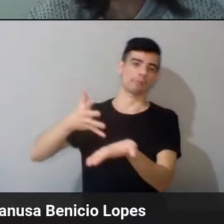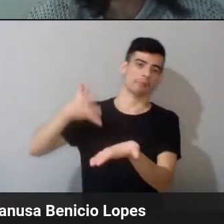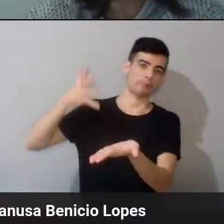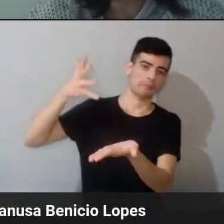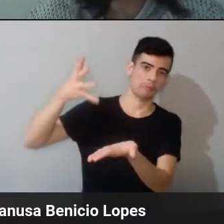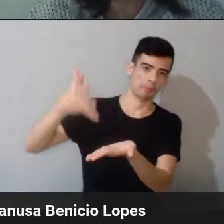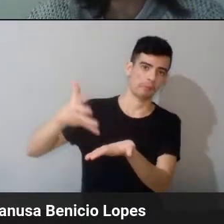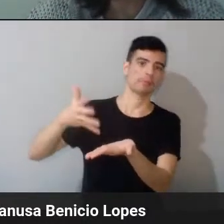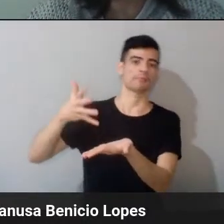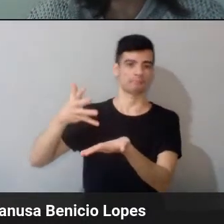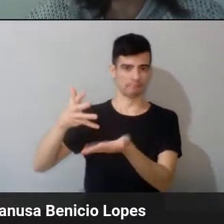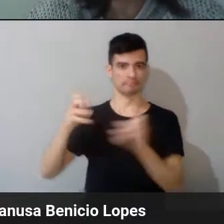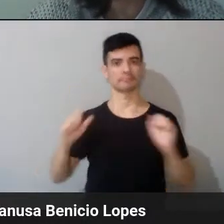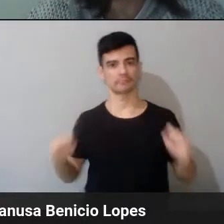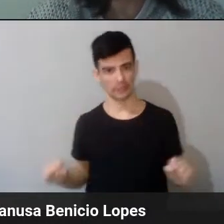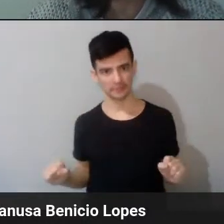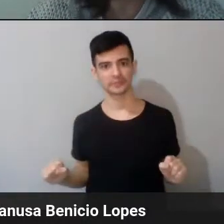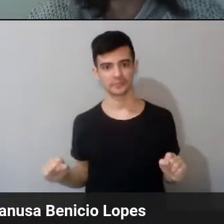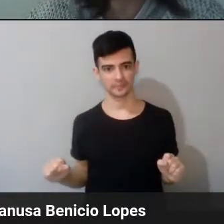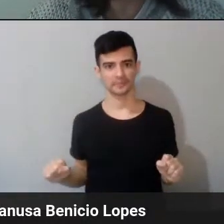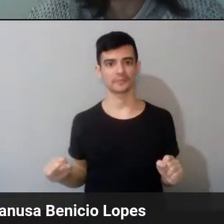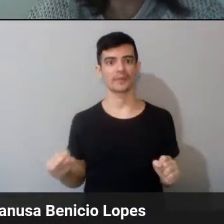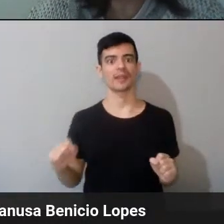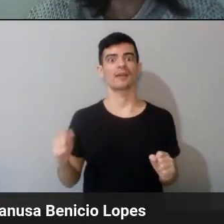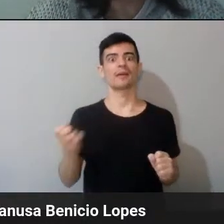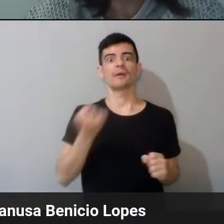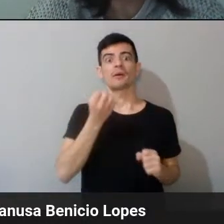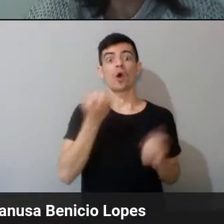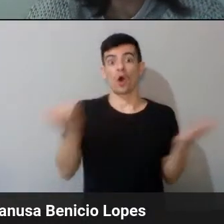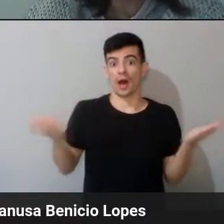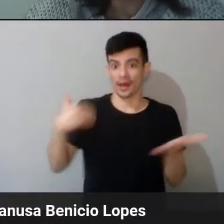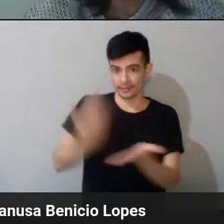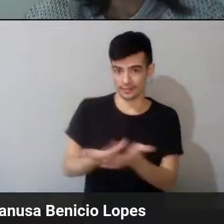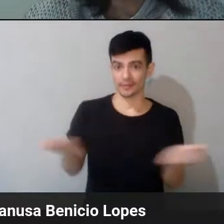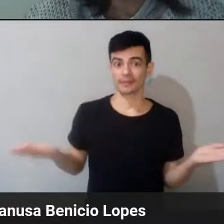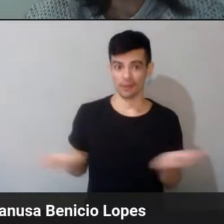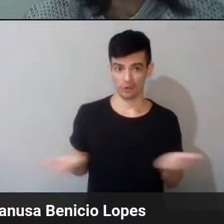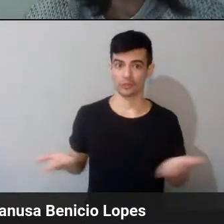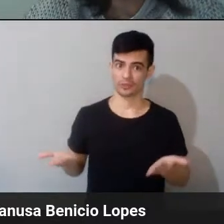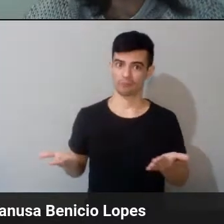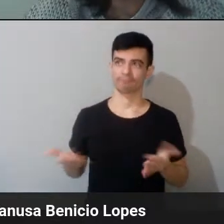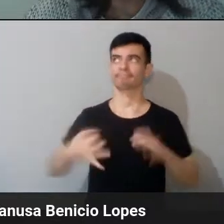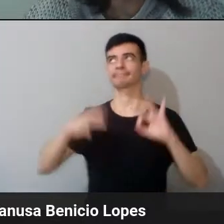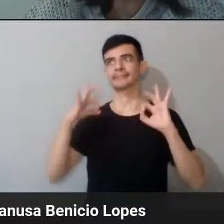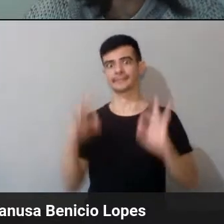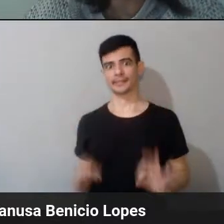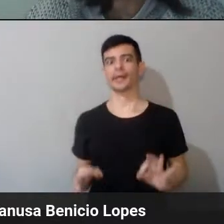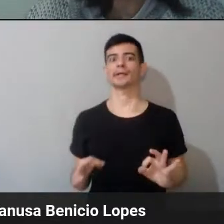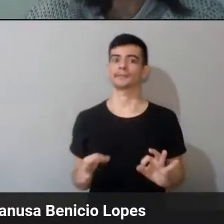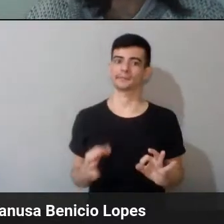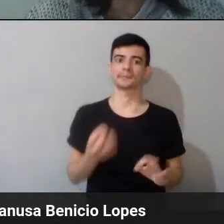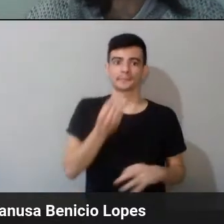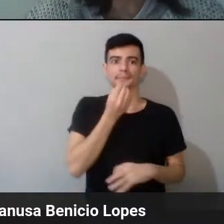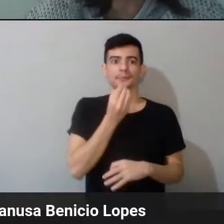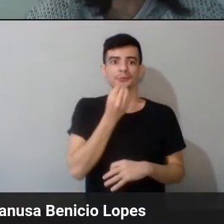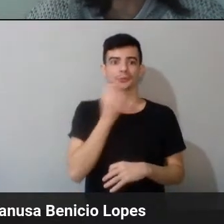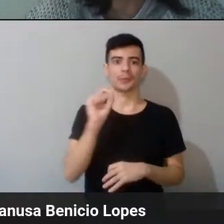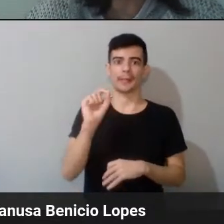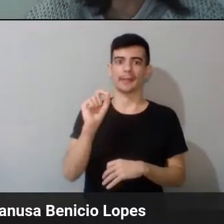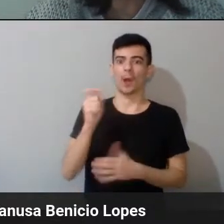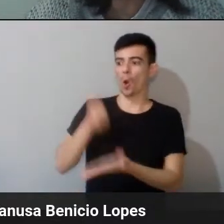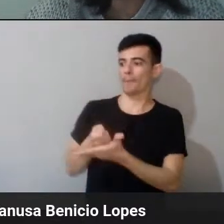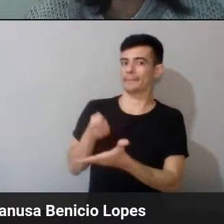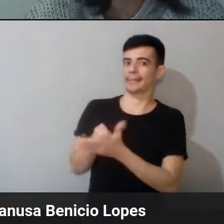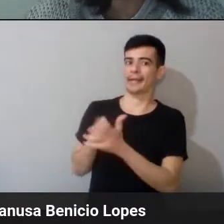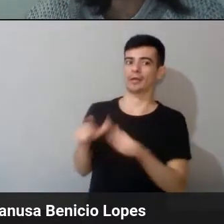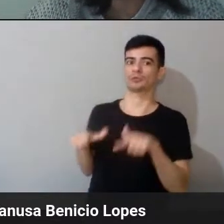O, entre aspas, ideal seria que esses títulos não servissem como esse passaporte, né? Por exemplo, eu e a